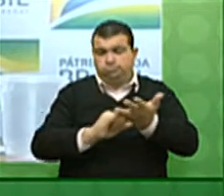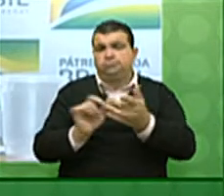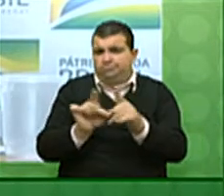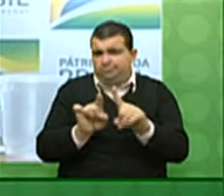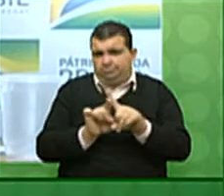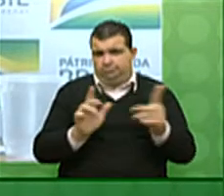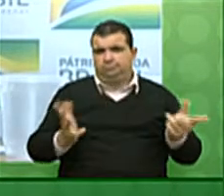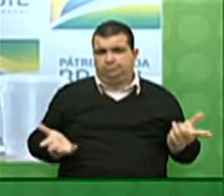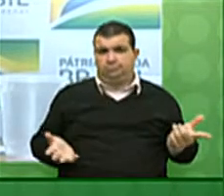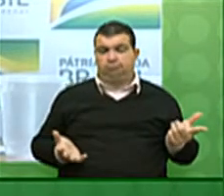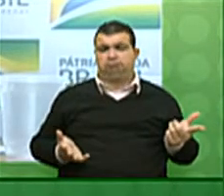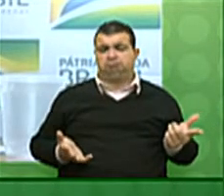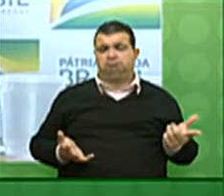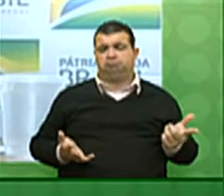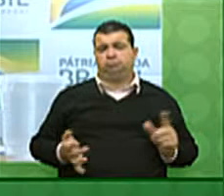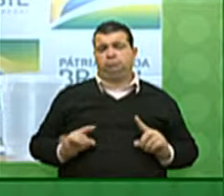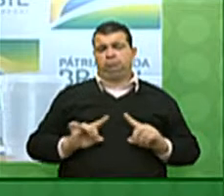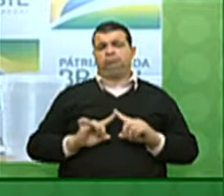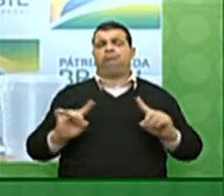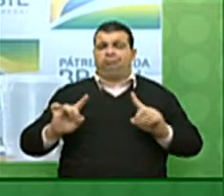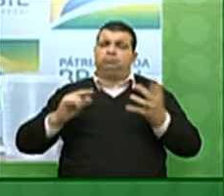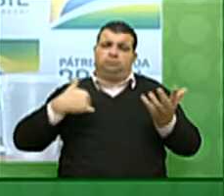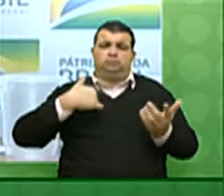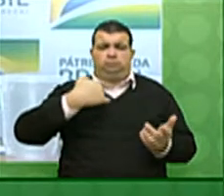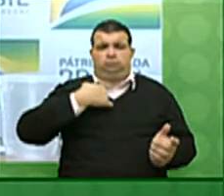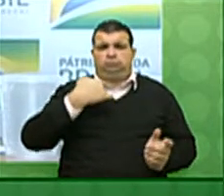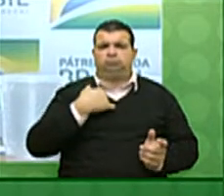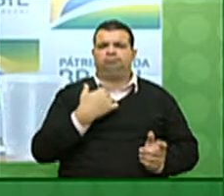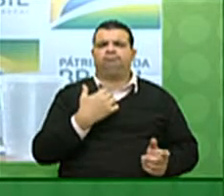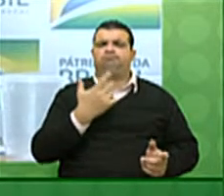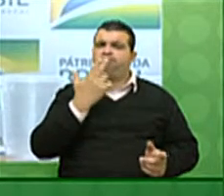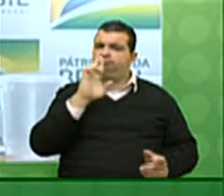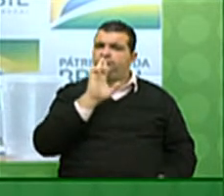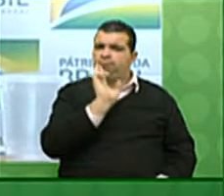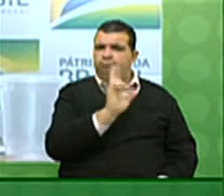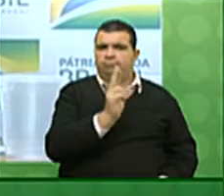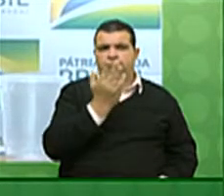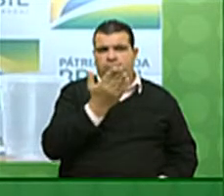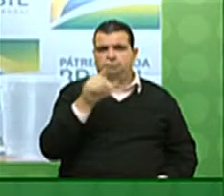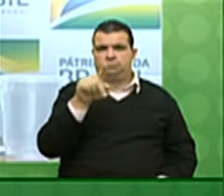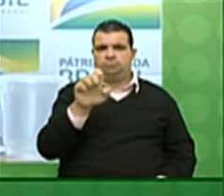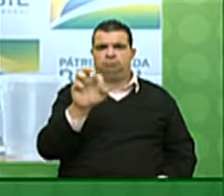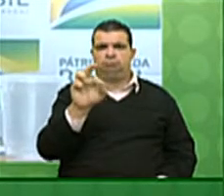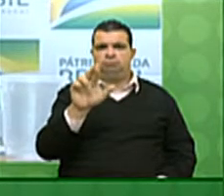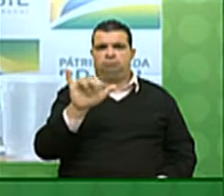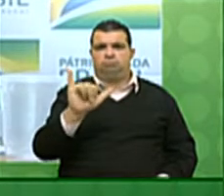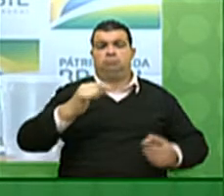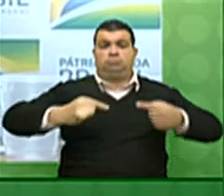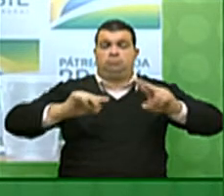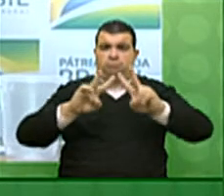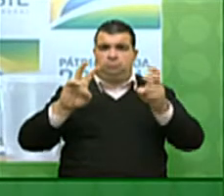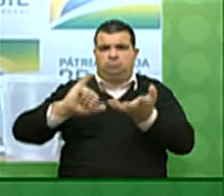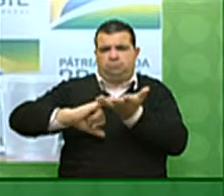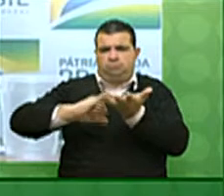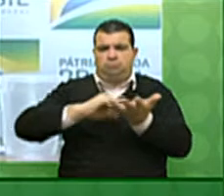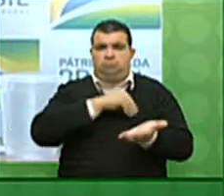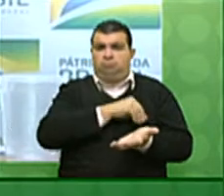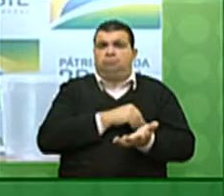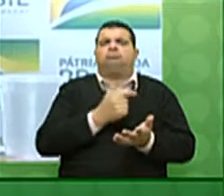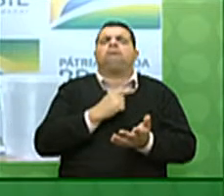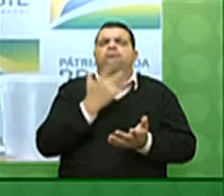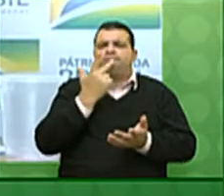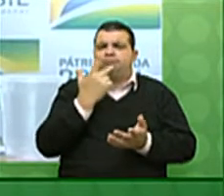Mas, de qualquer jeito, eu digo aí para você, Petri, que essa discussão em cima do imposto de renda está muito